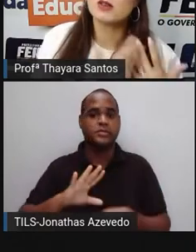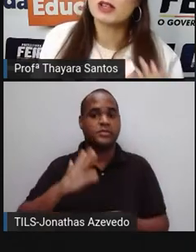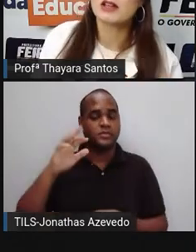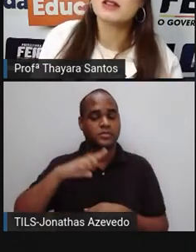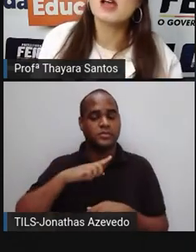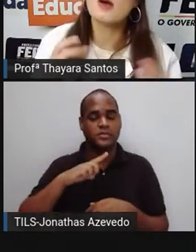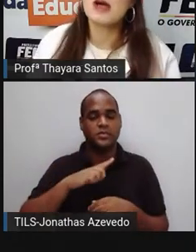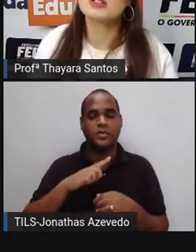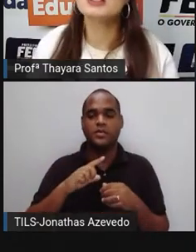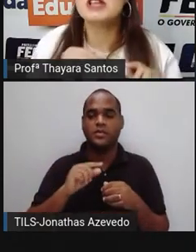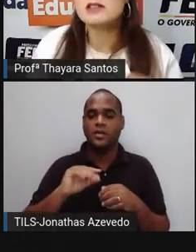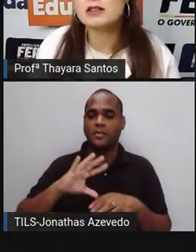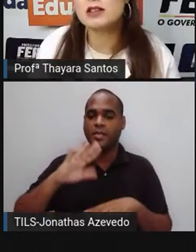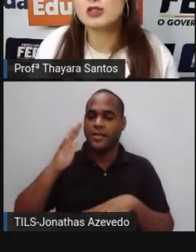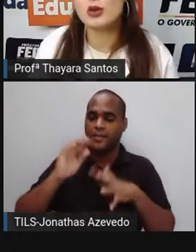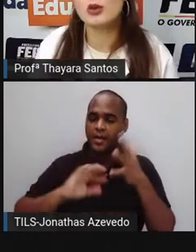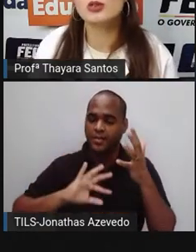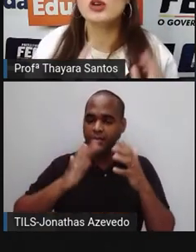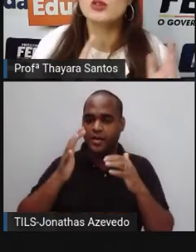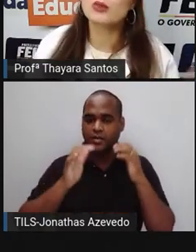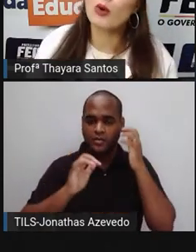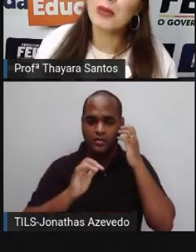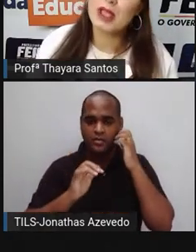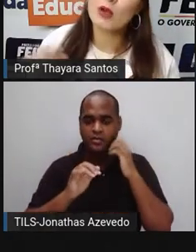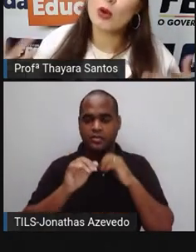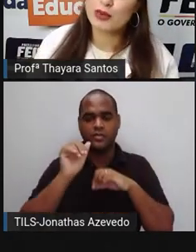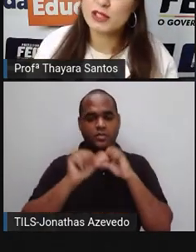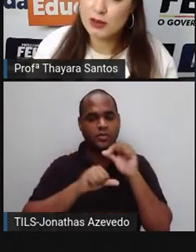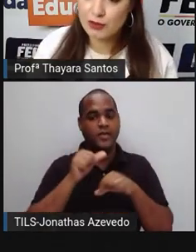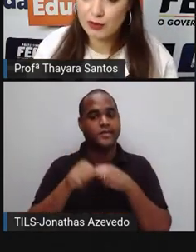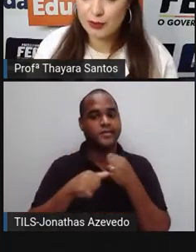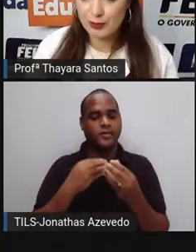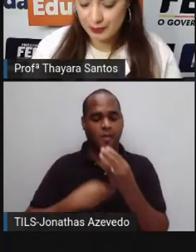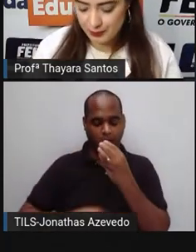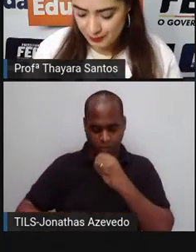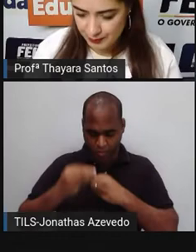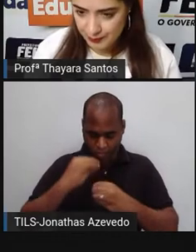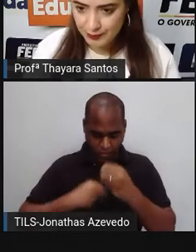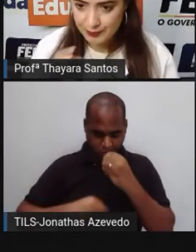ocasionadas a partir desse transtorno do comer compulsivo.